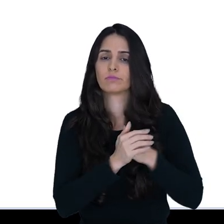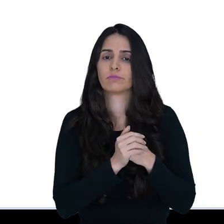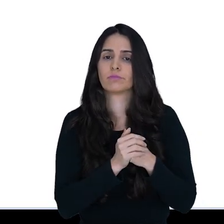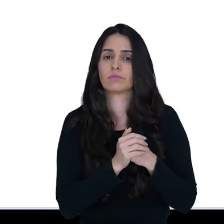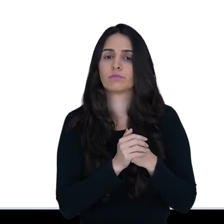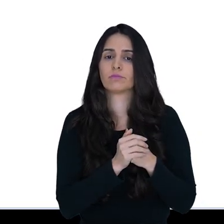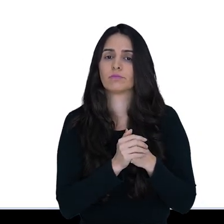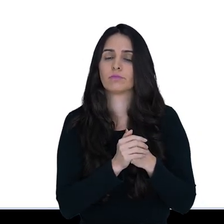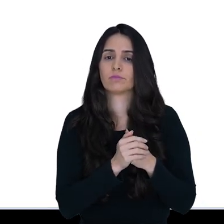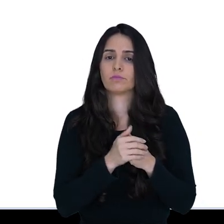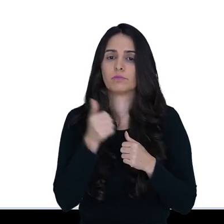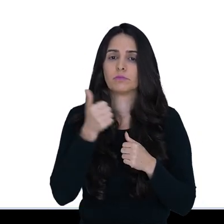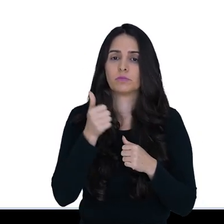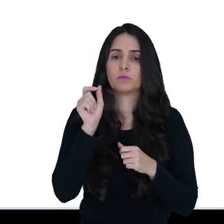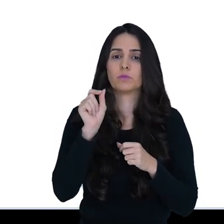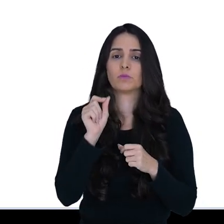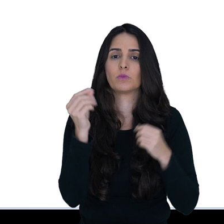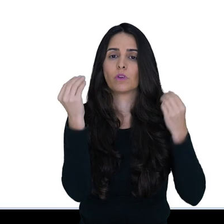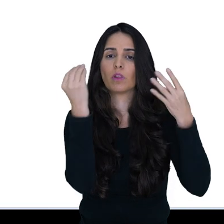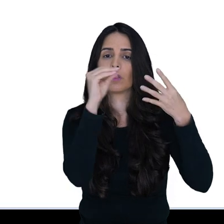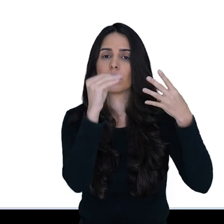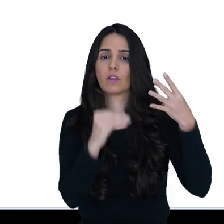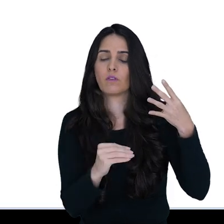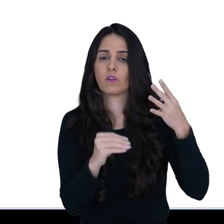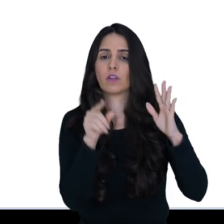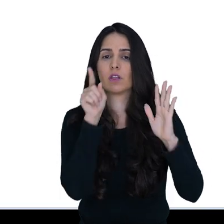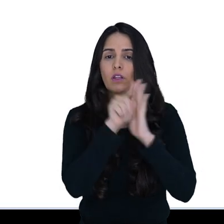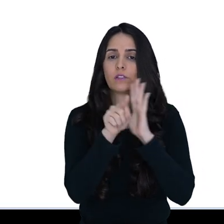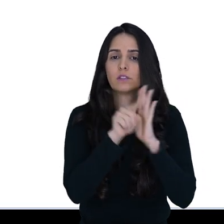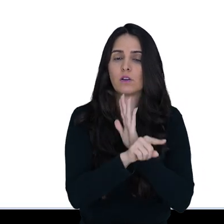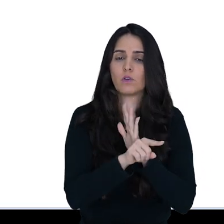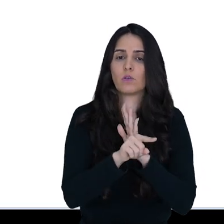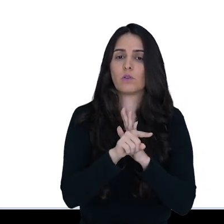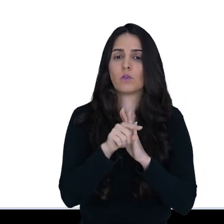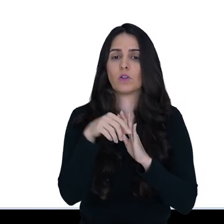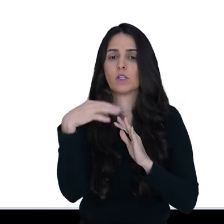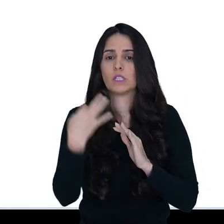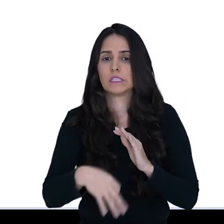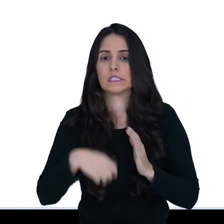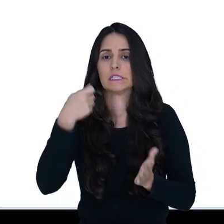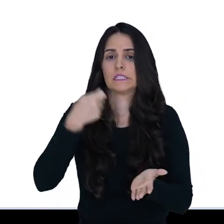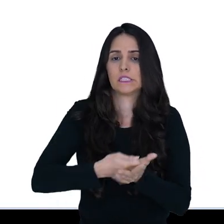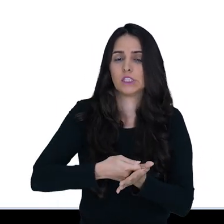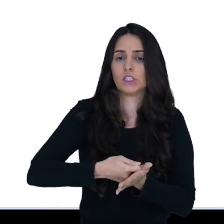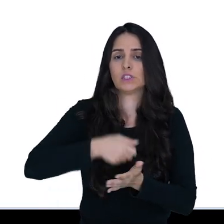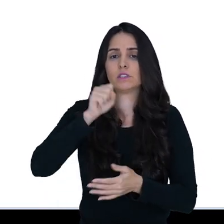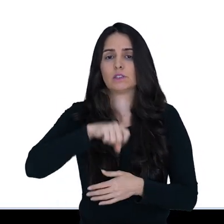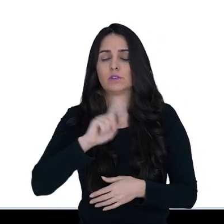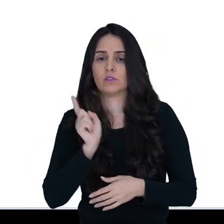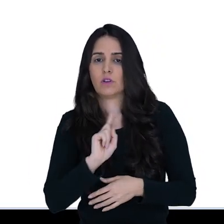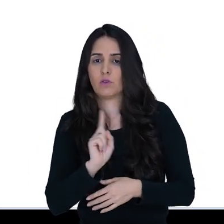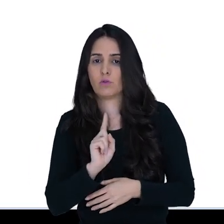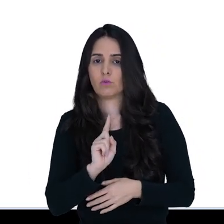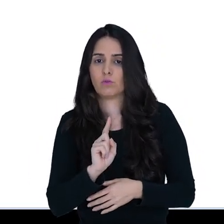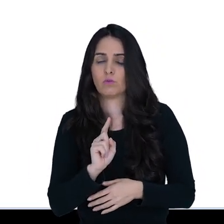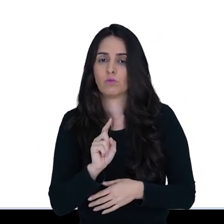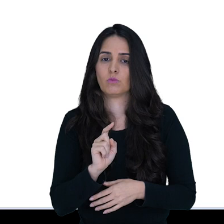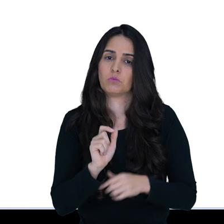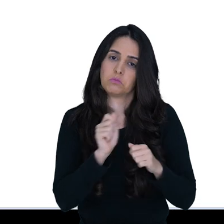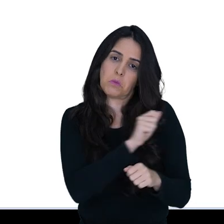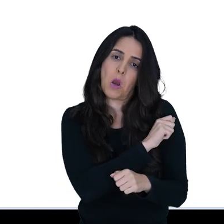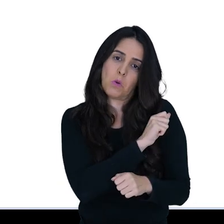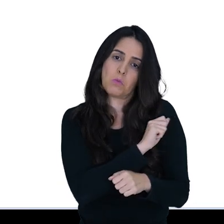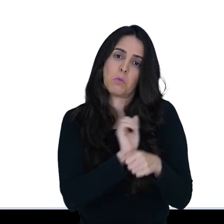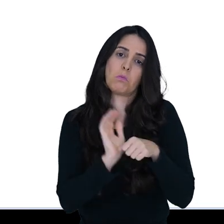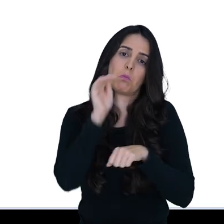escolha. Então, primeiramente, é importante eu definir se essa questão vai ser exigida ou não.